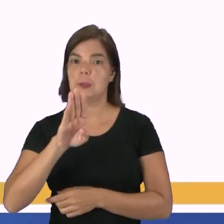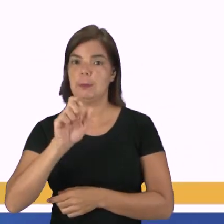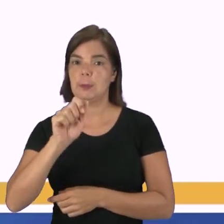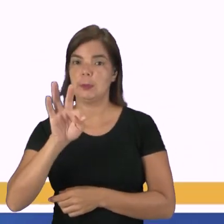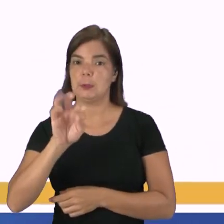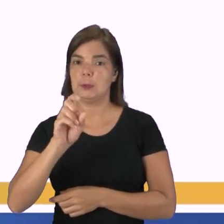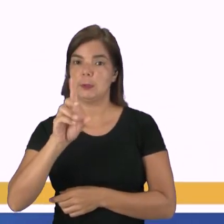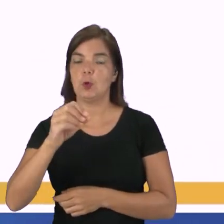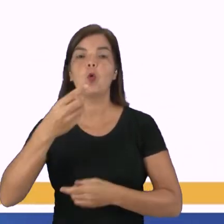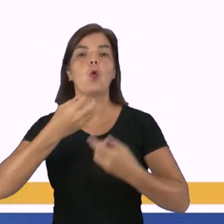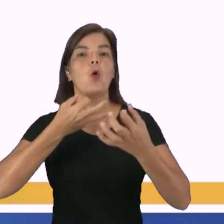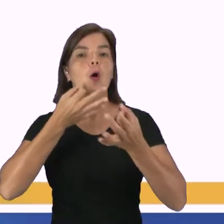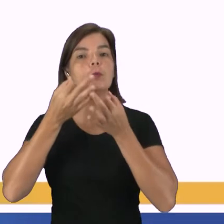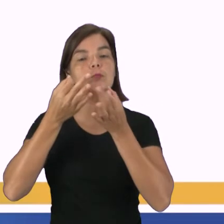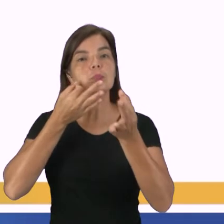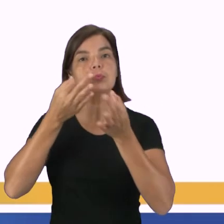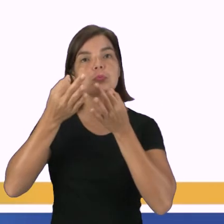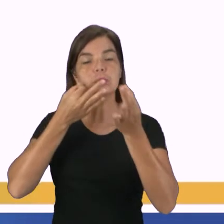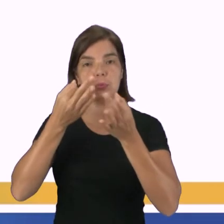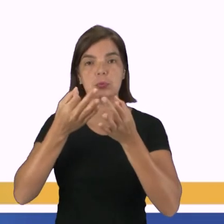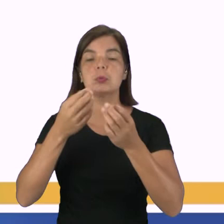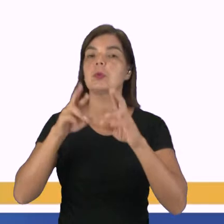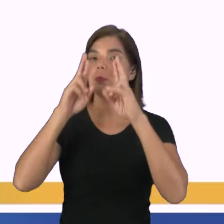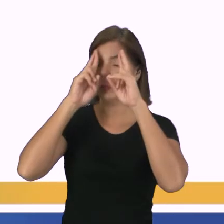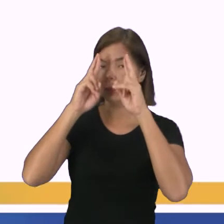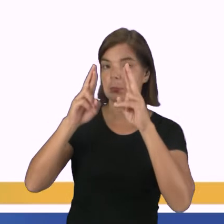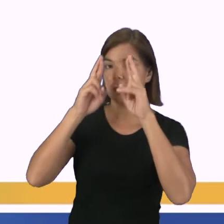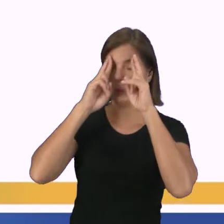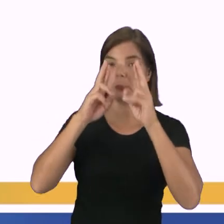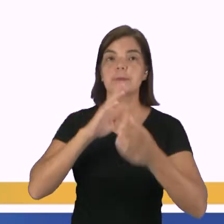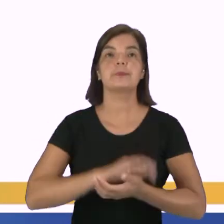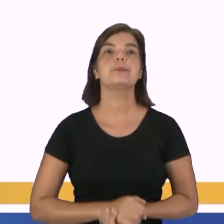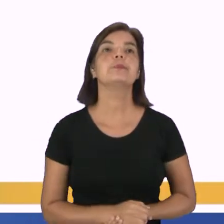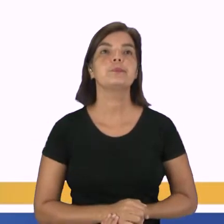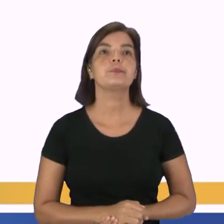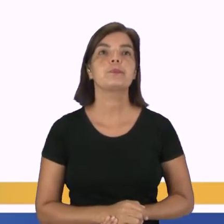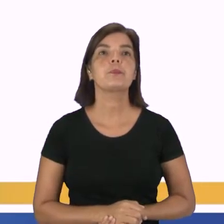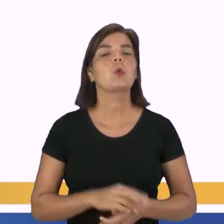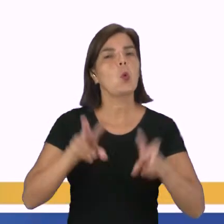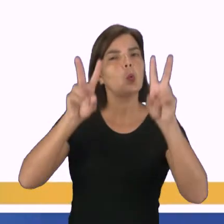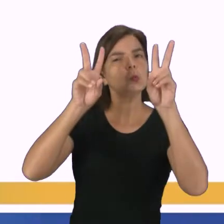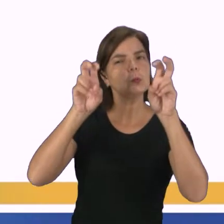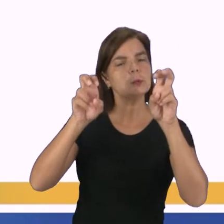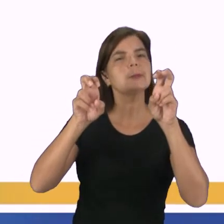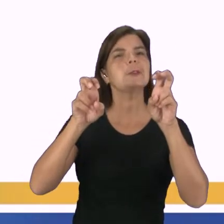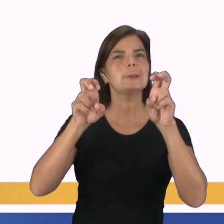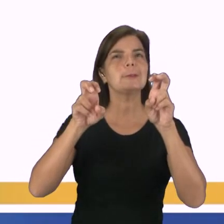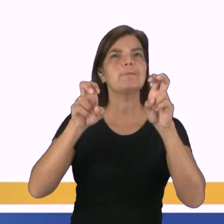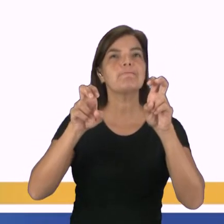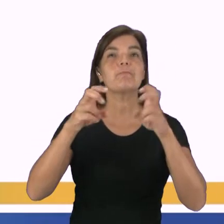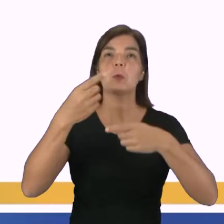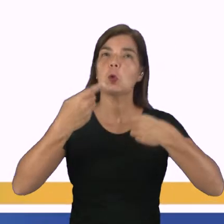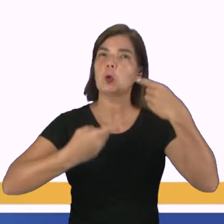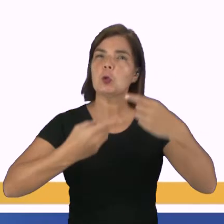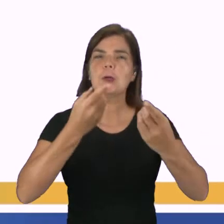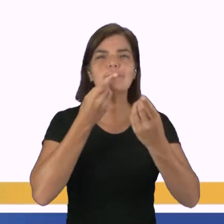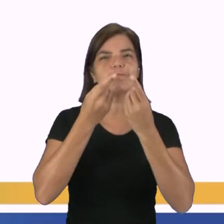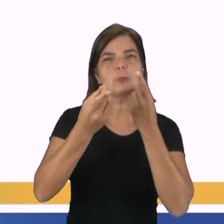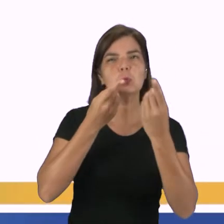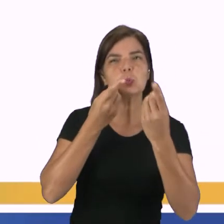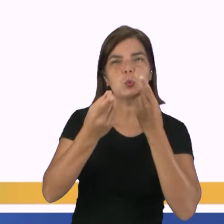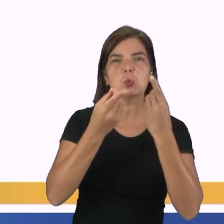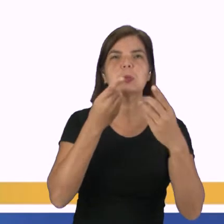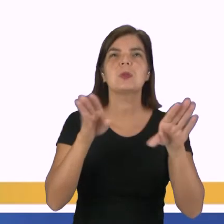argumentos e devem agir de modo respeitoso. Um tema que tem sido bastante discutido nesses